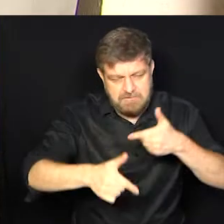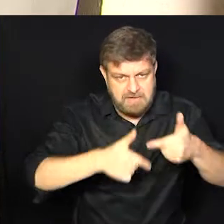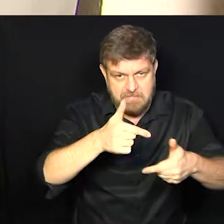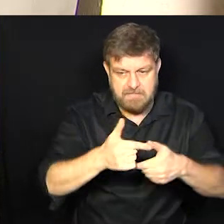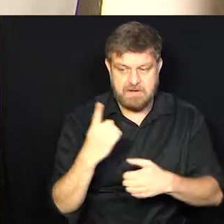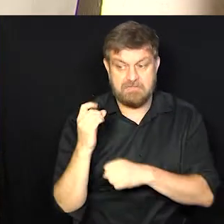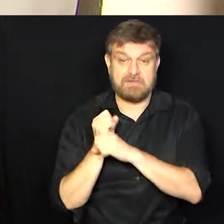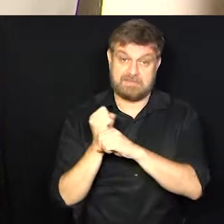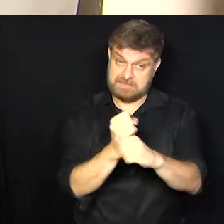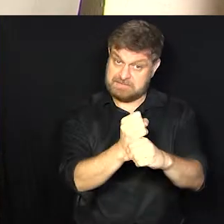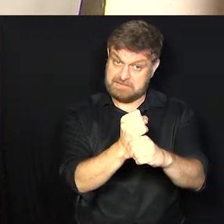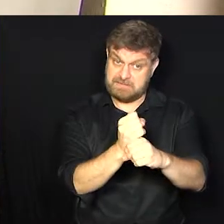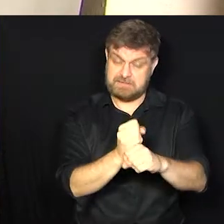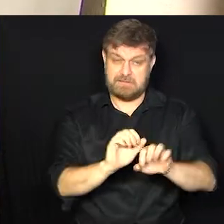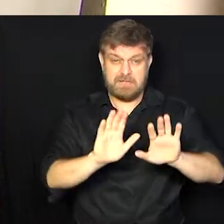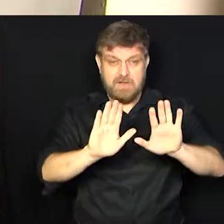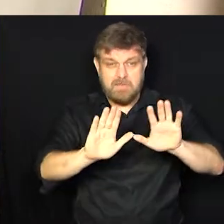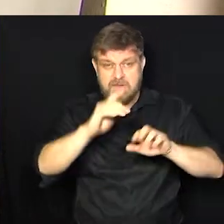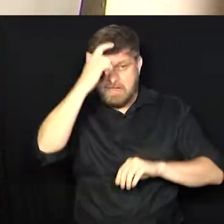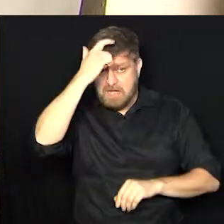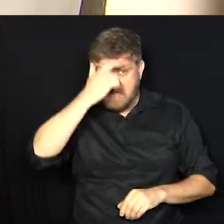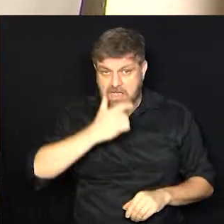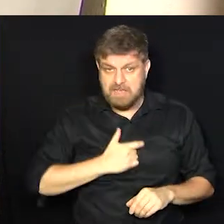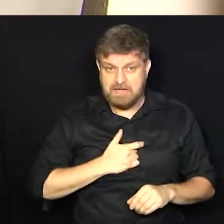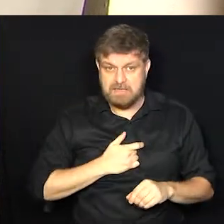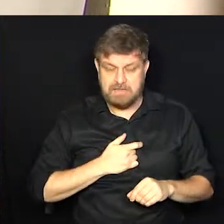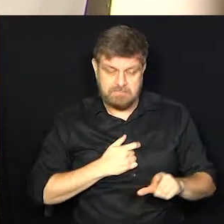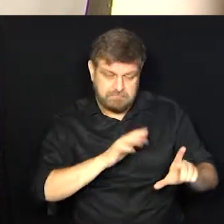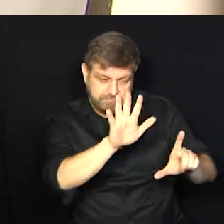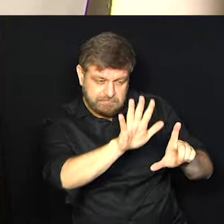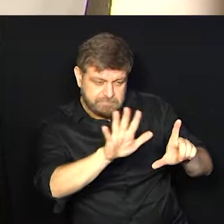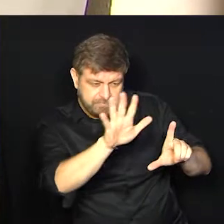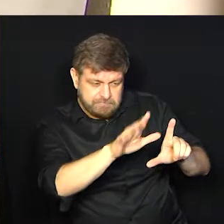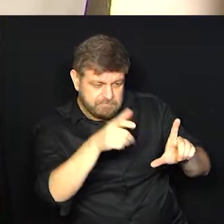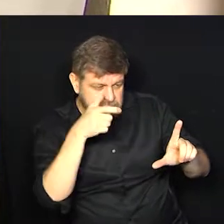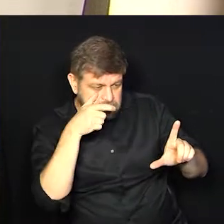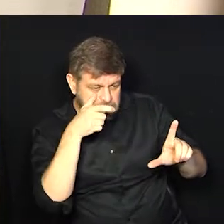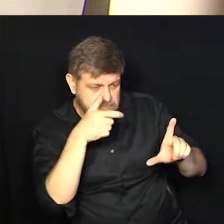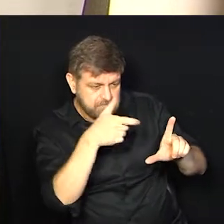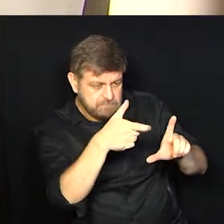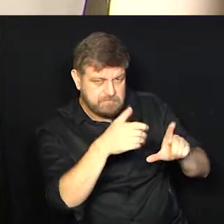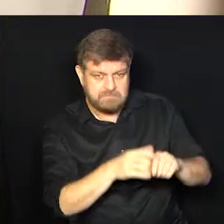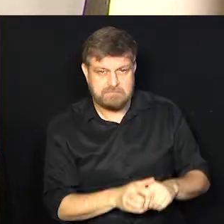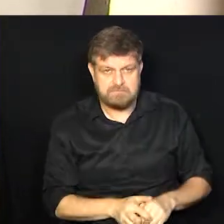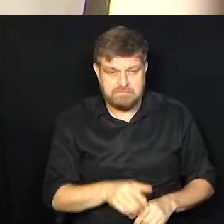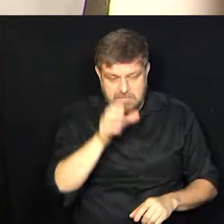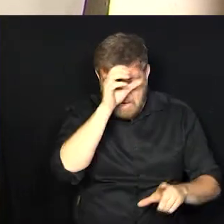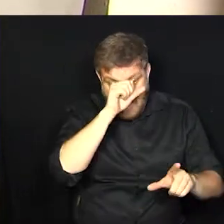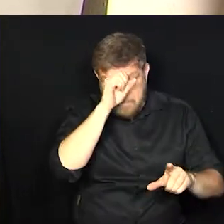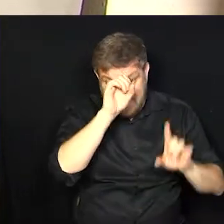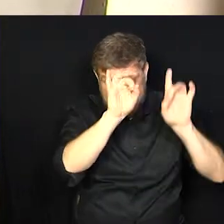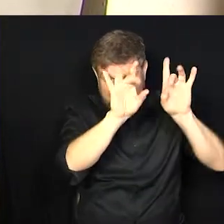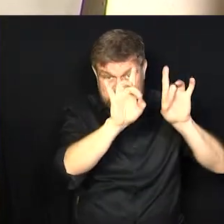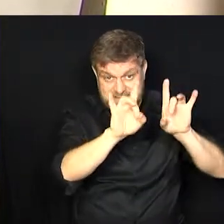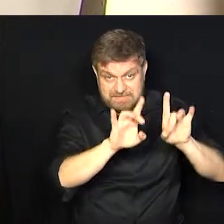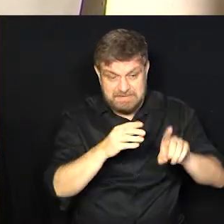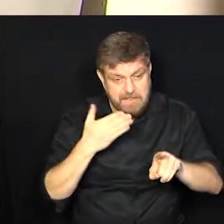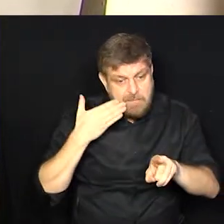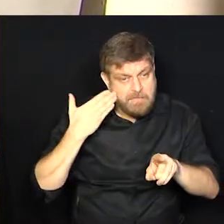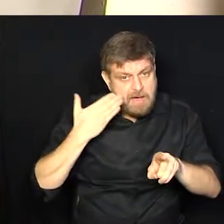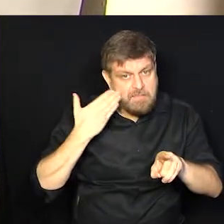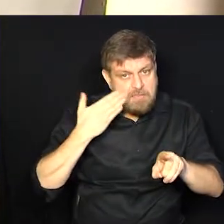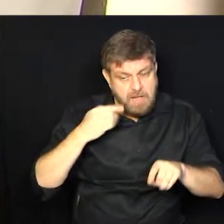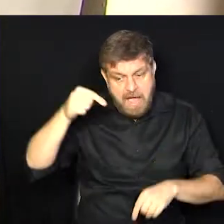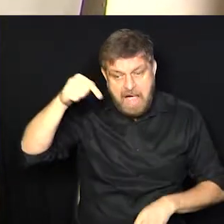anos. E, mesmo assim, eu assisto vídeo, eu procuro me especializar. Tenho outras